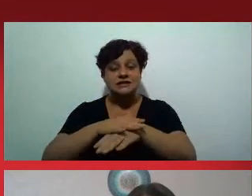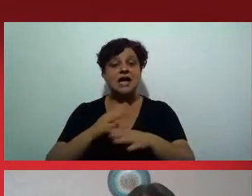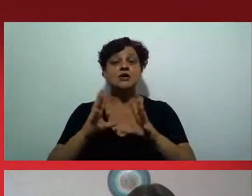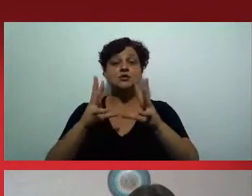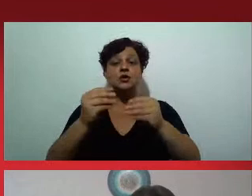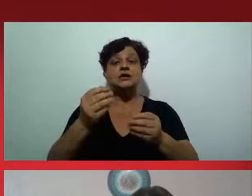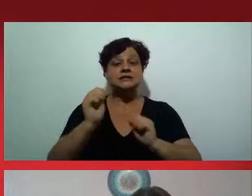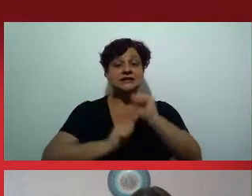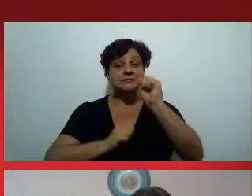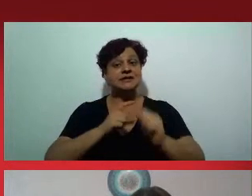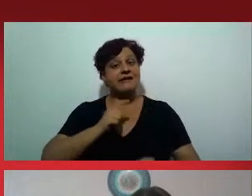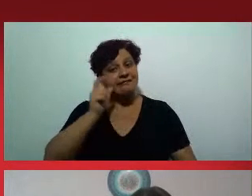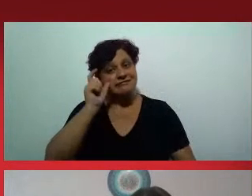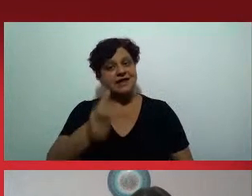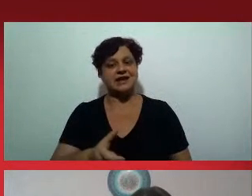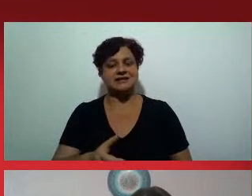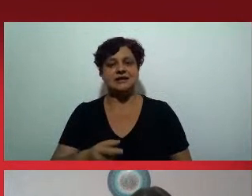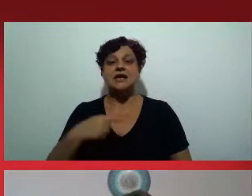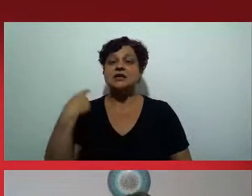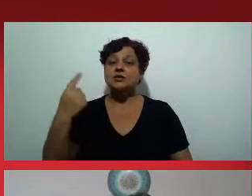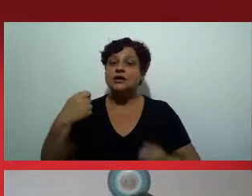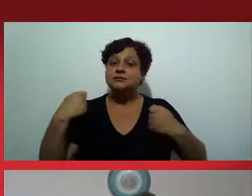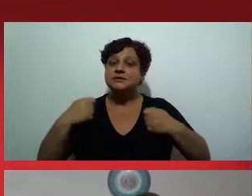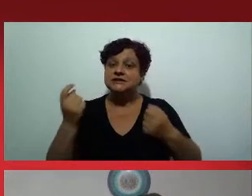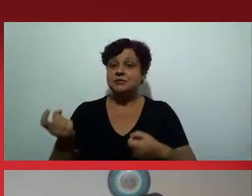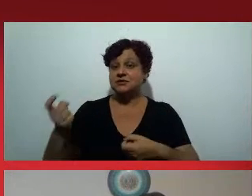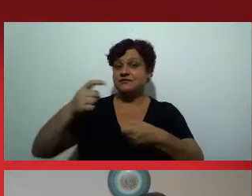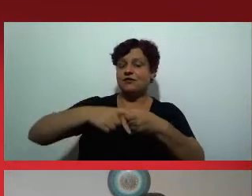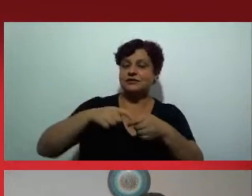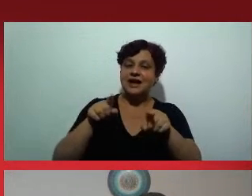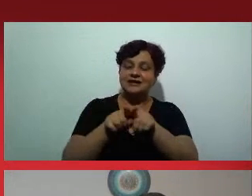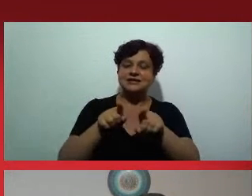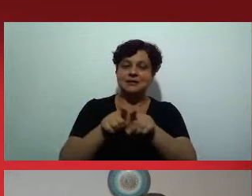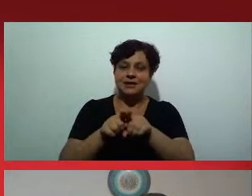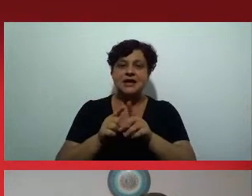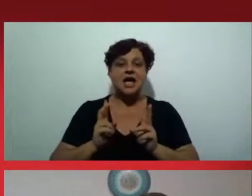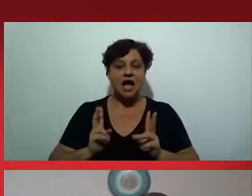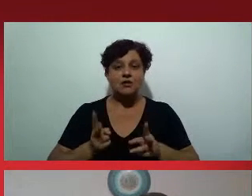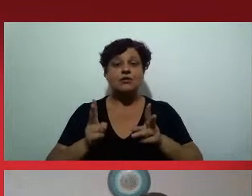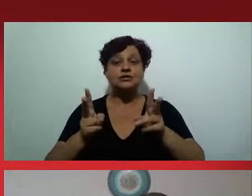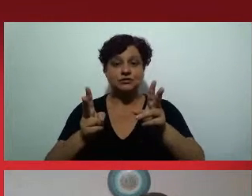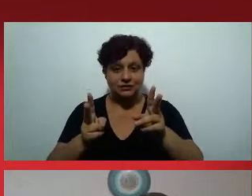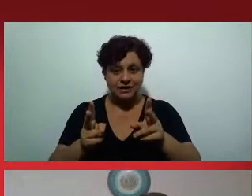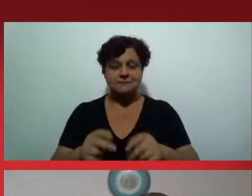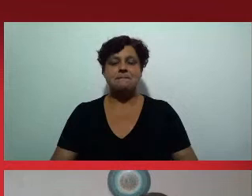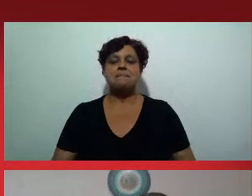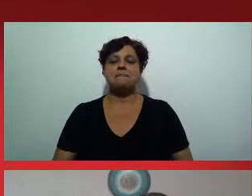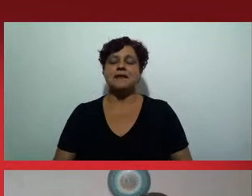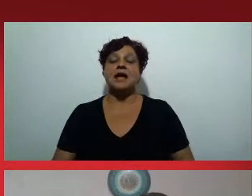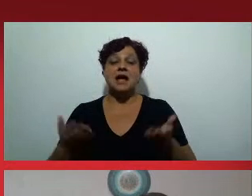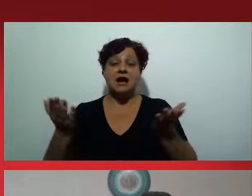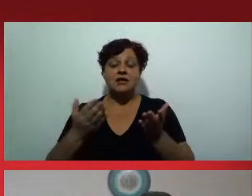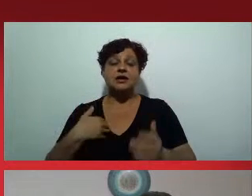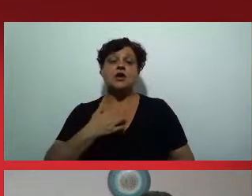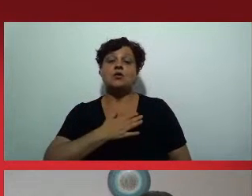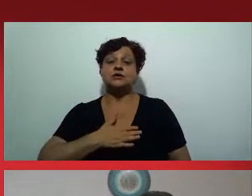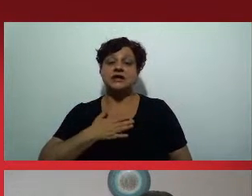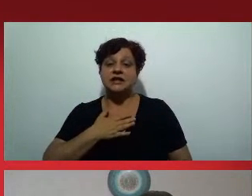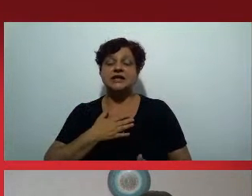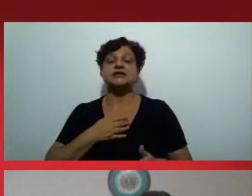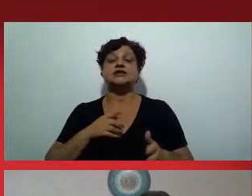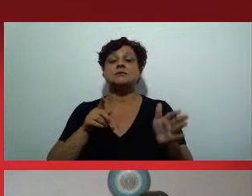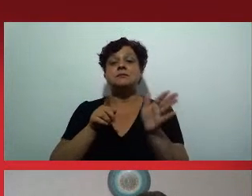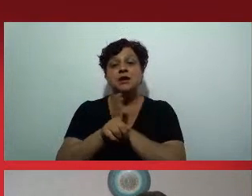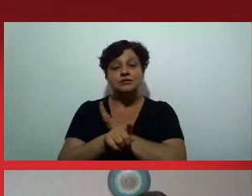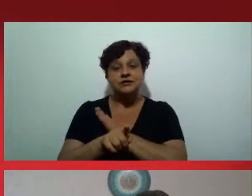que tiverem interesse. Mas nós precisamos voltar aqui um pouquinho mais, dar continuidade. Eu gostaria de trazer